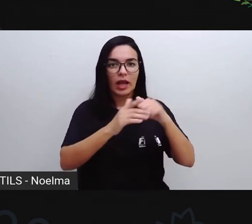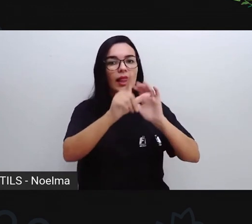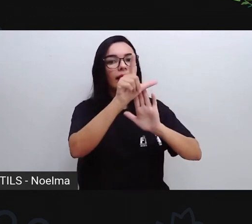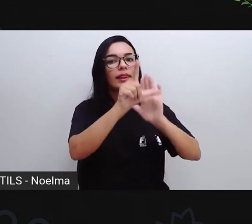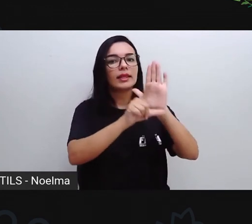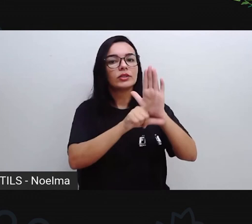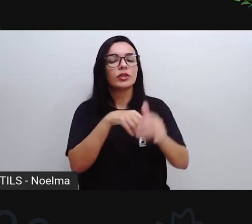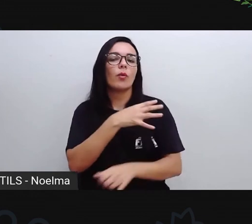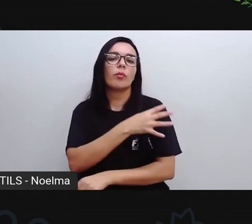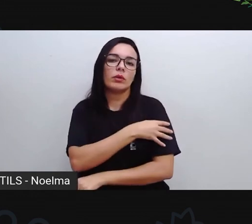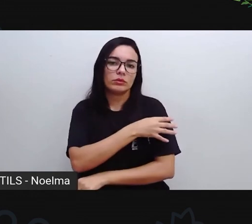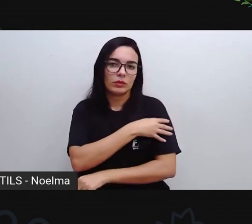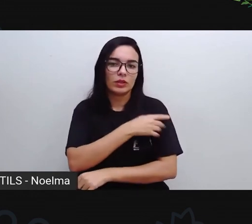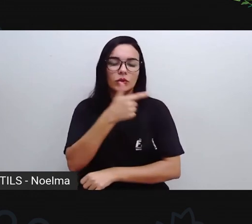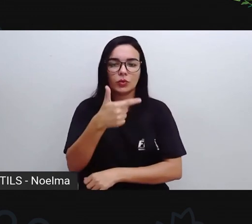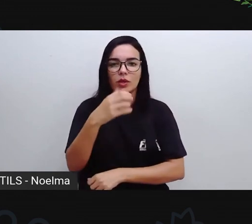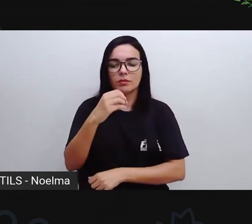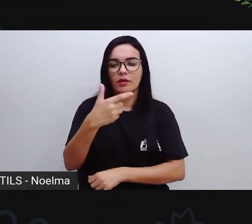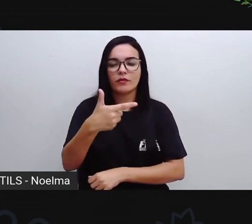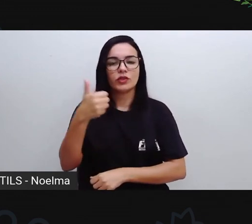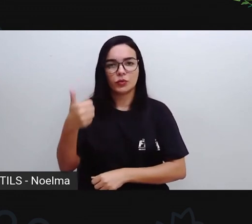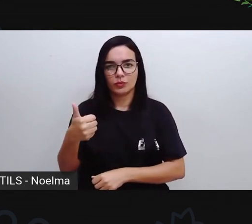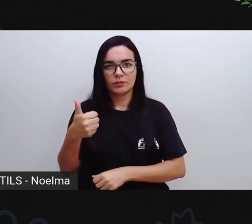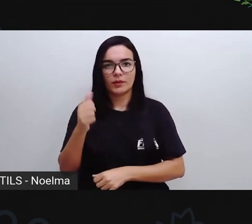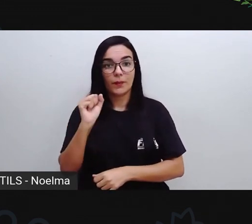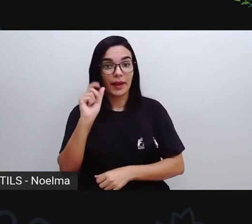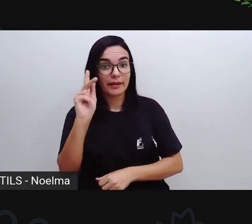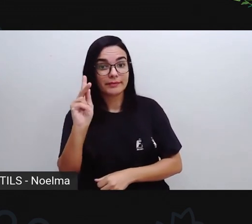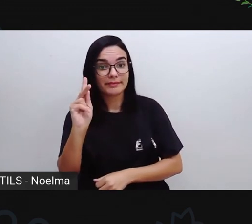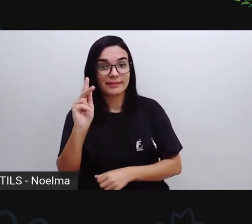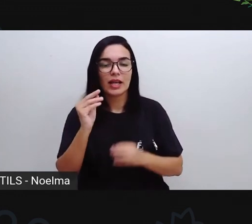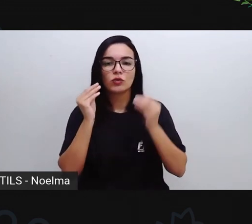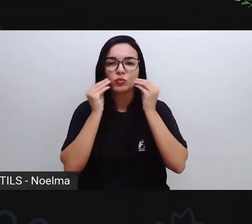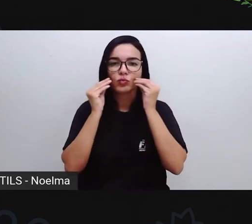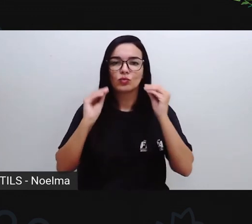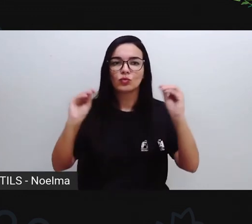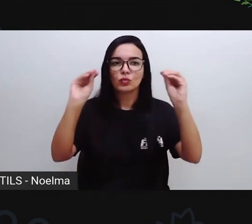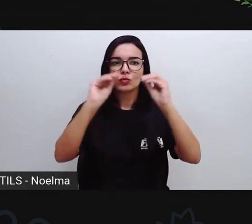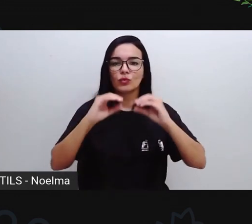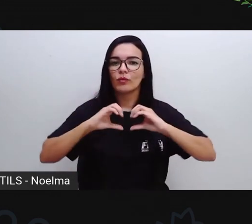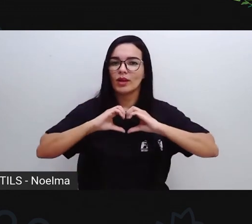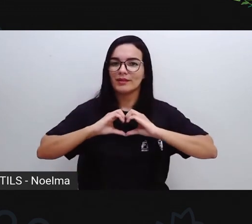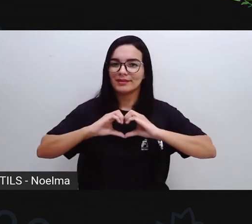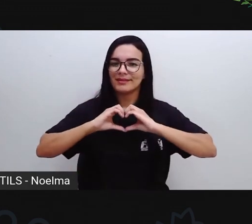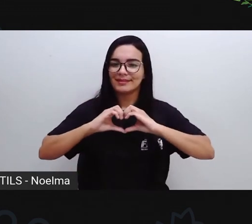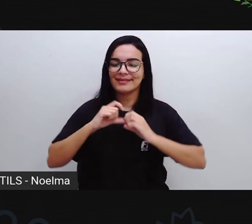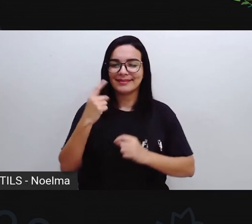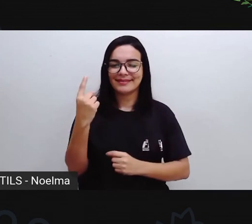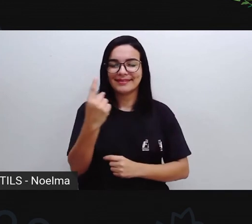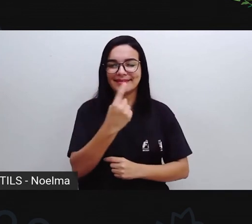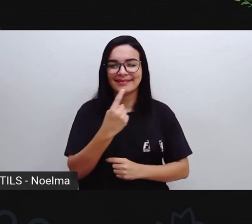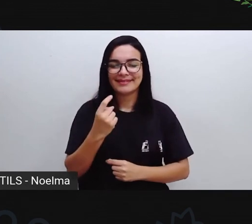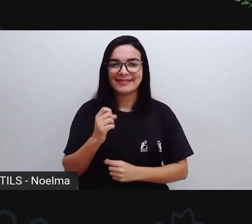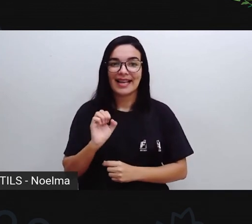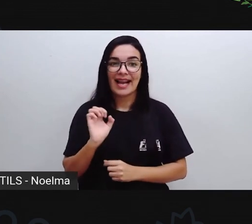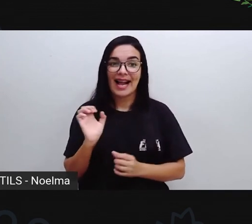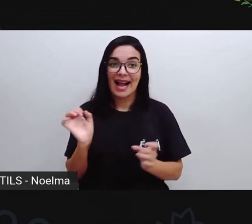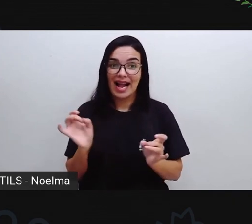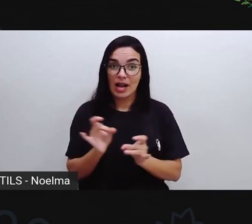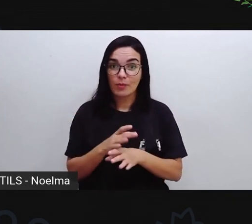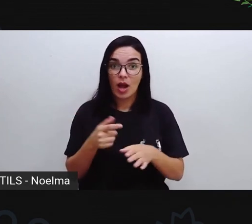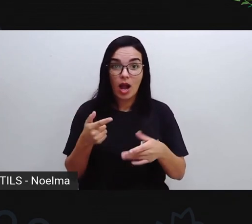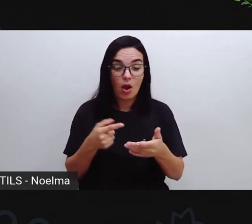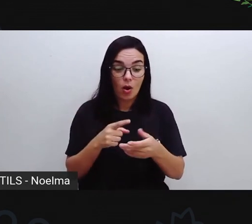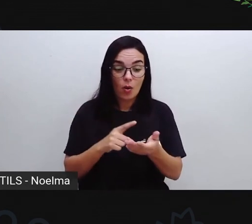do quarto ano 2021 certo? um beijo no coração de cada um de vocês estamos encerrando o nosso